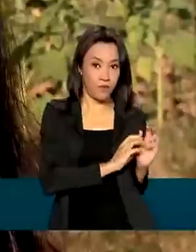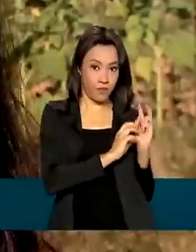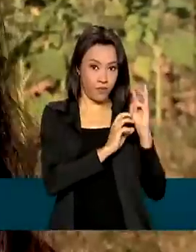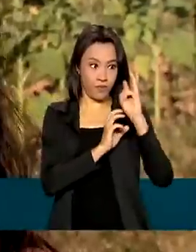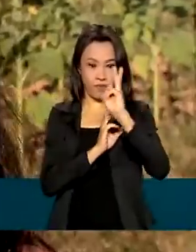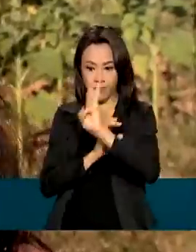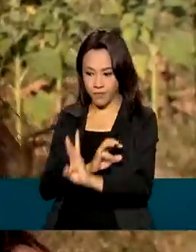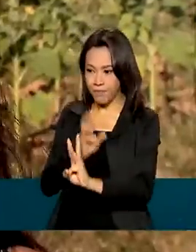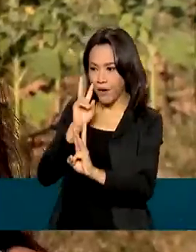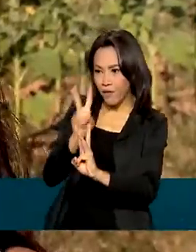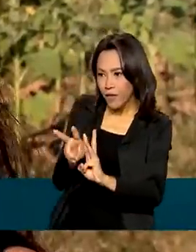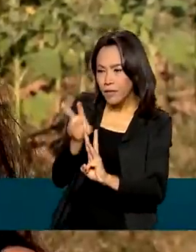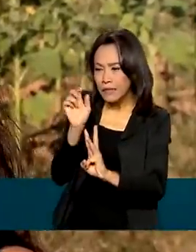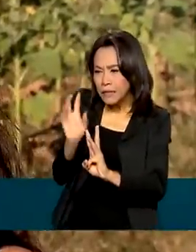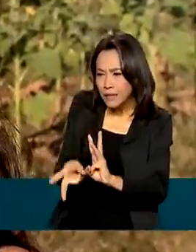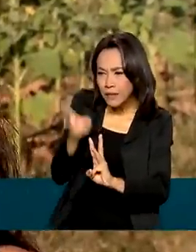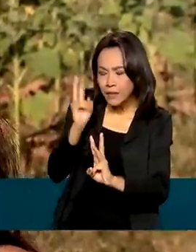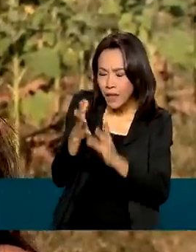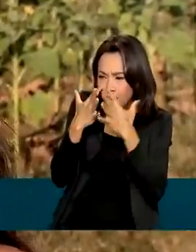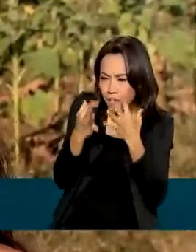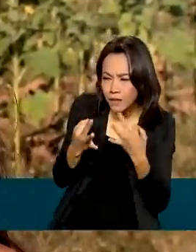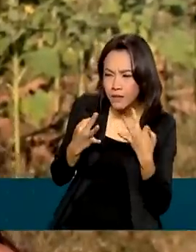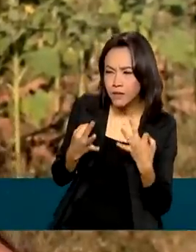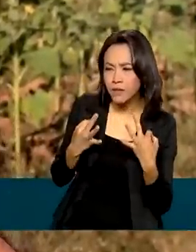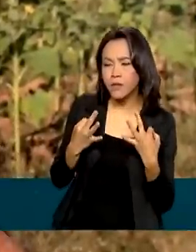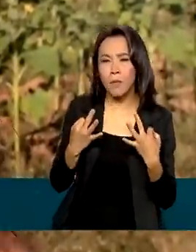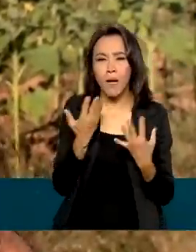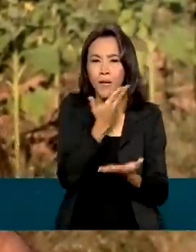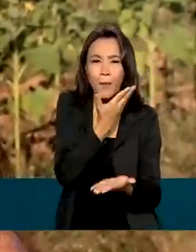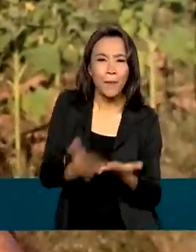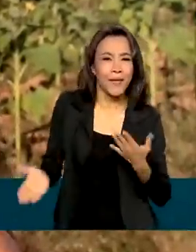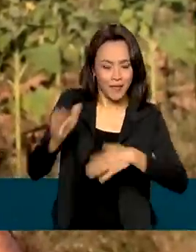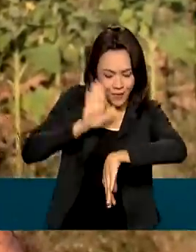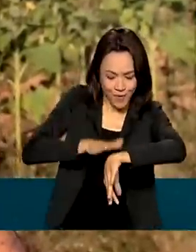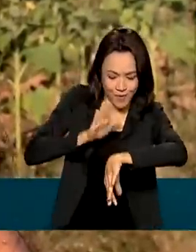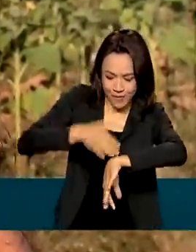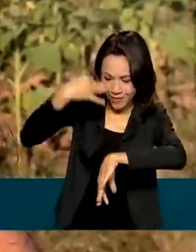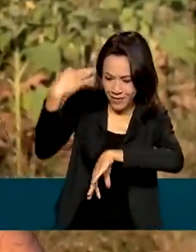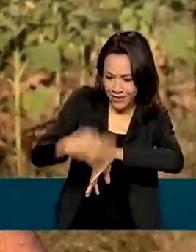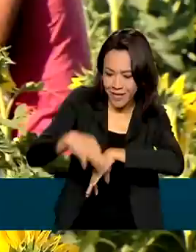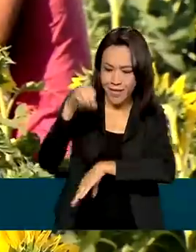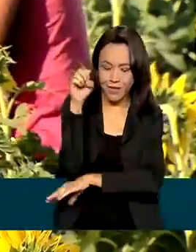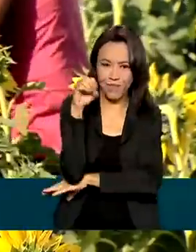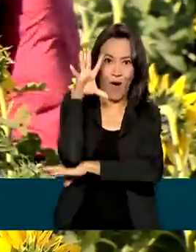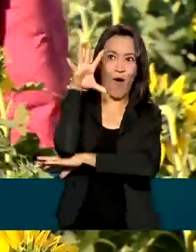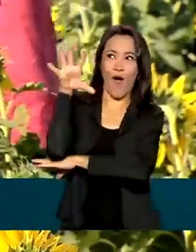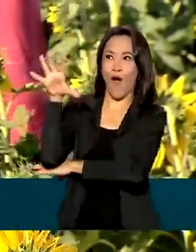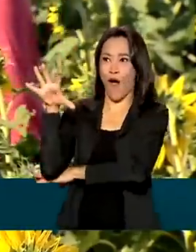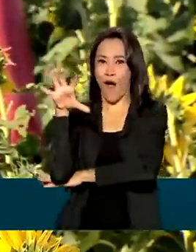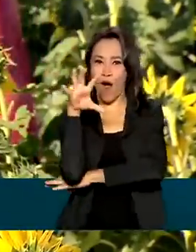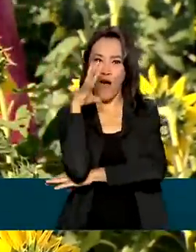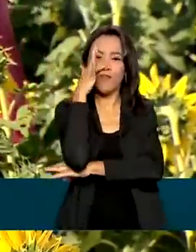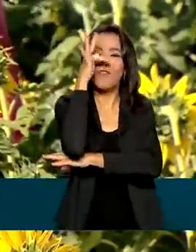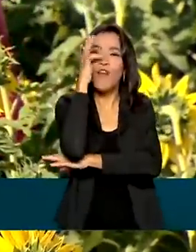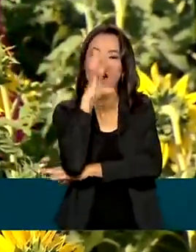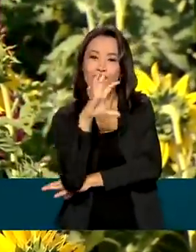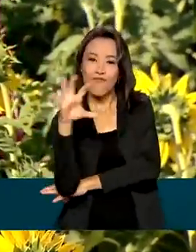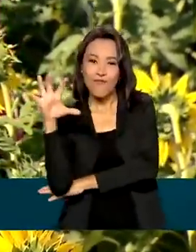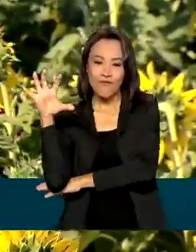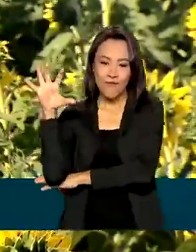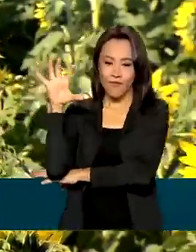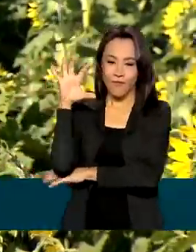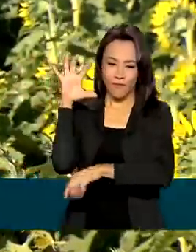Ela conta que sempre fica atenta para não perder o momento certo da florada. E uma foto em meio à